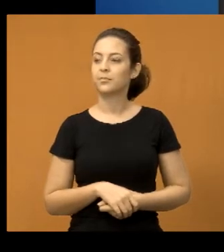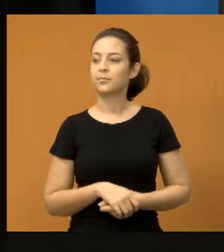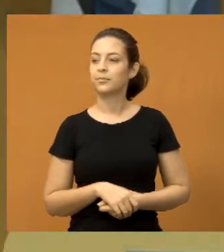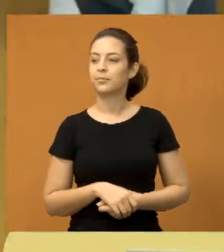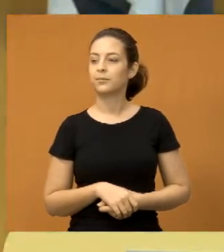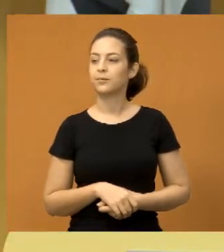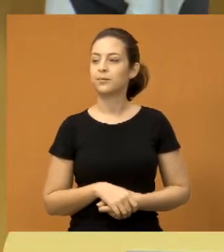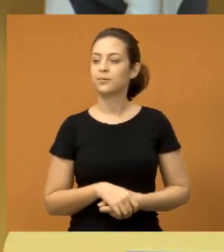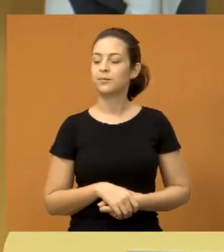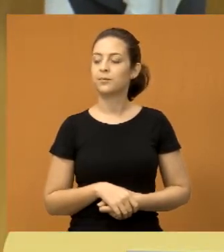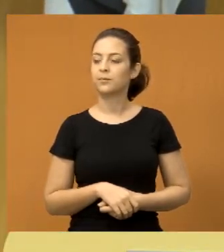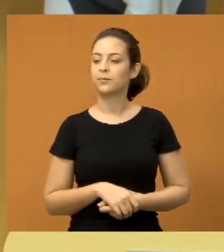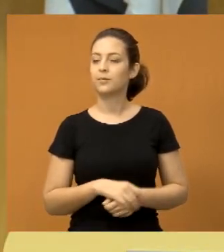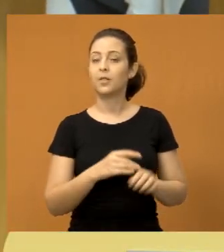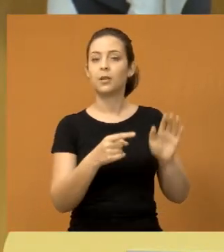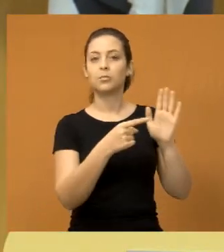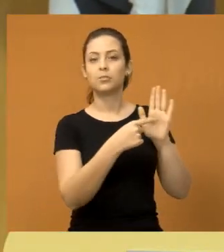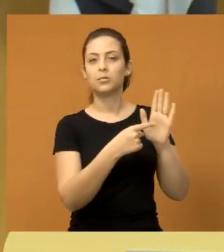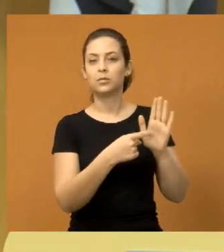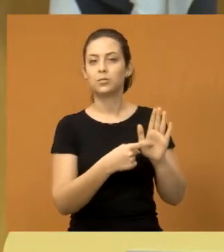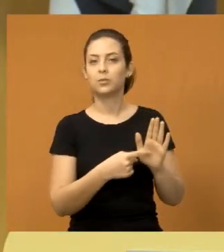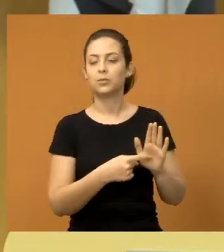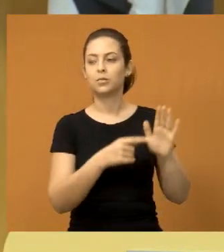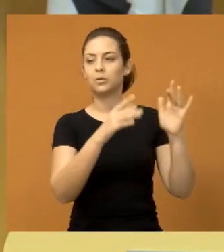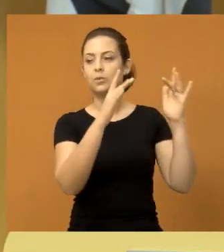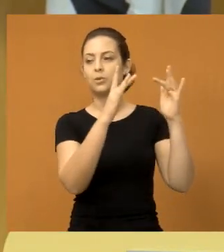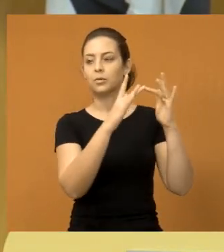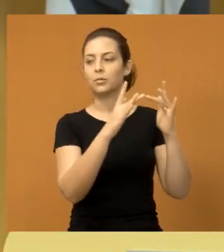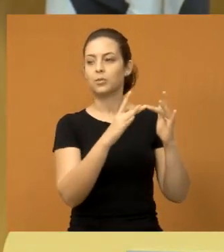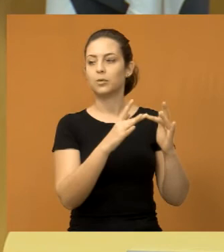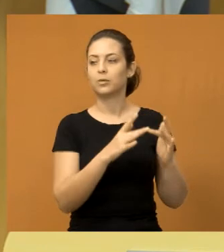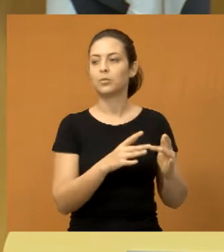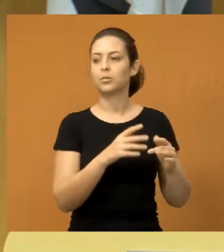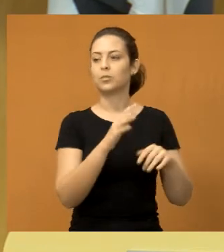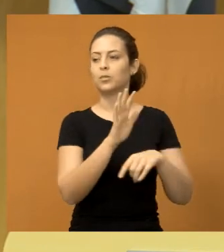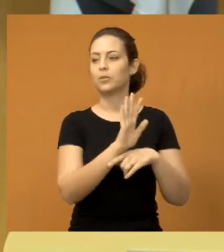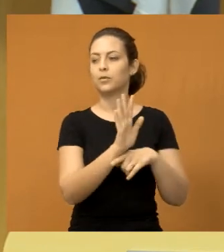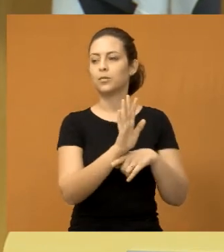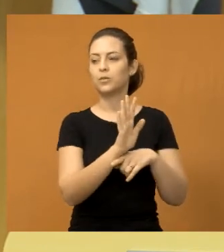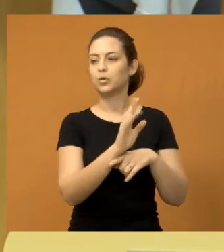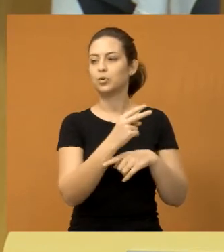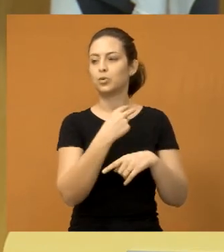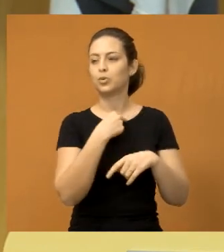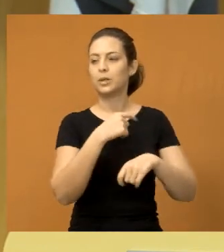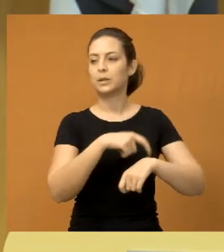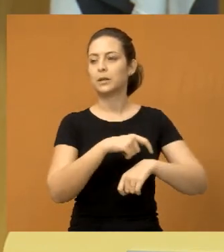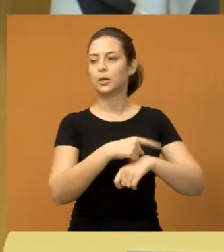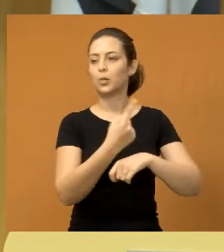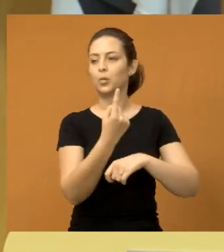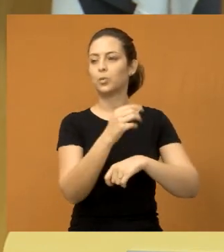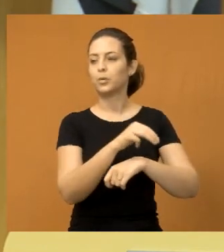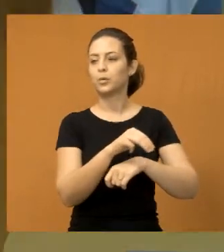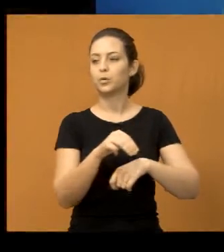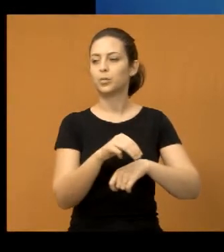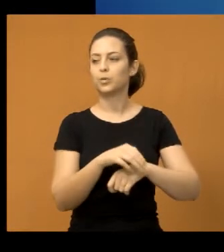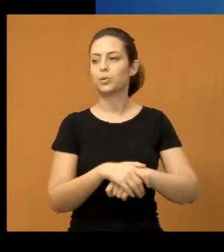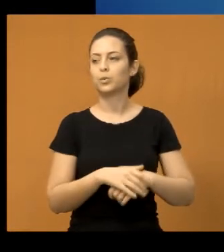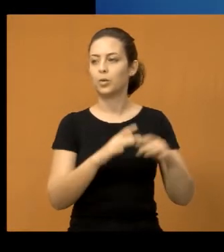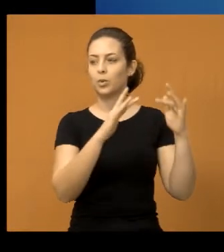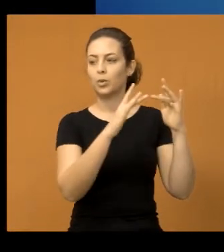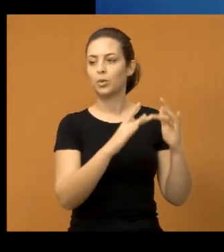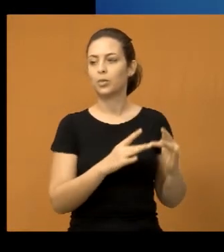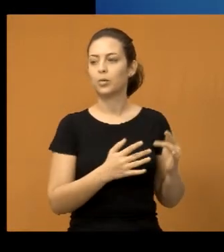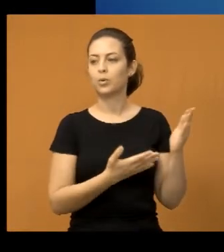Eu agora gostaria de mostrar, deixar os meus contatos, eu não vou conseguir passar o vídeo hoje, porque falta um minutinho só, gostaria de deixar os meus